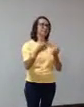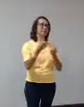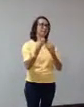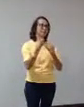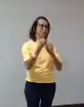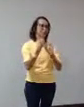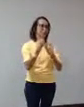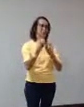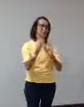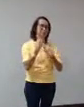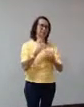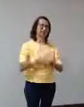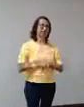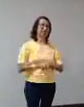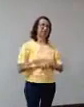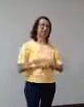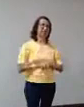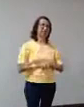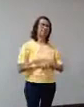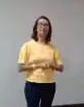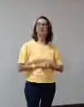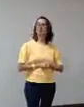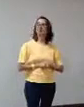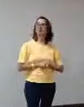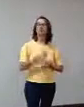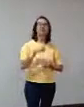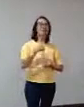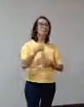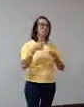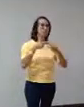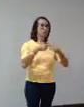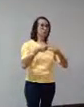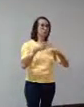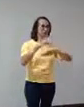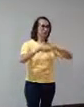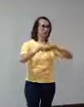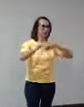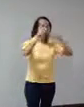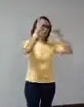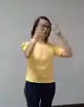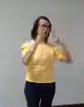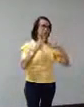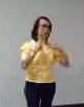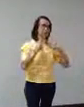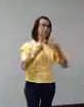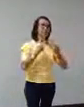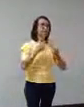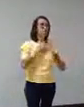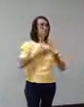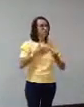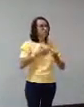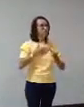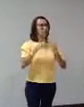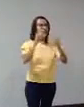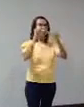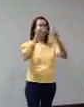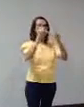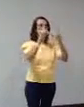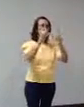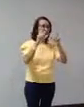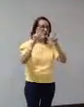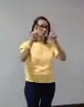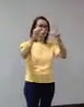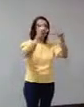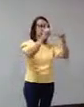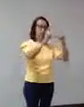um projeto pessoal de fazer fotos da câmera do celular,